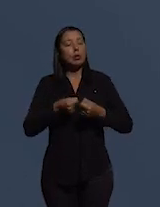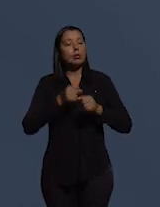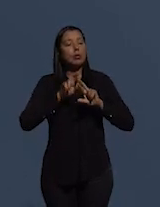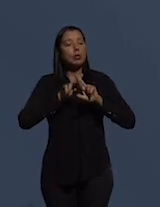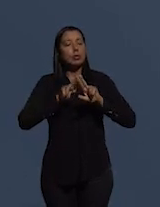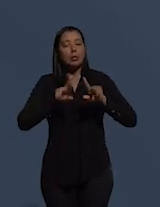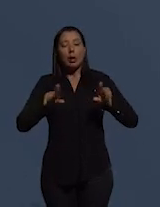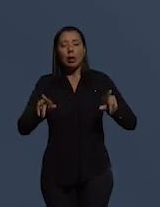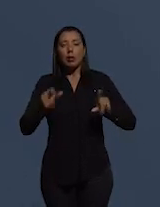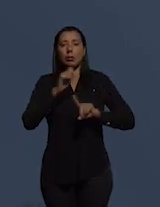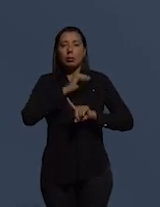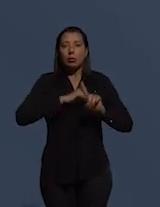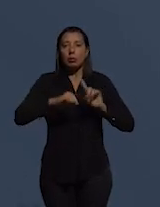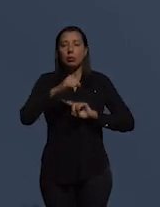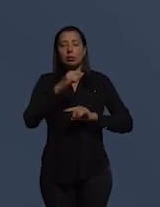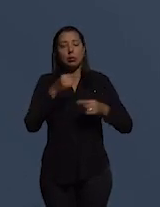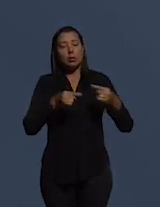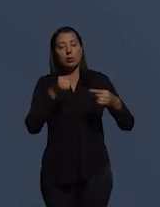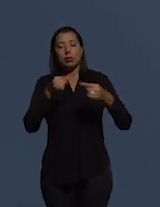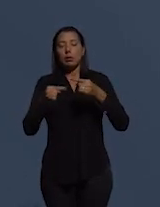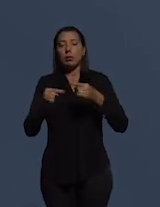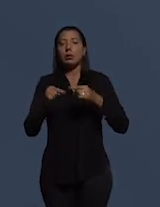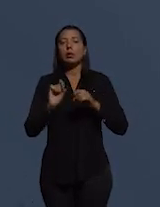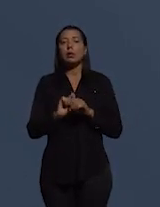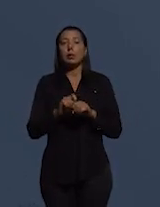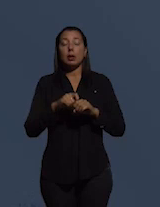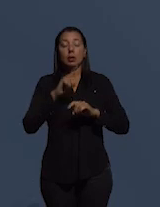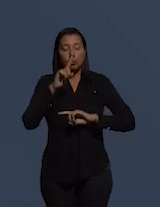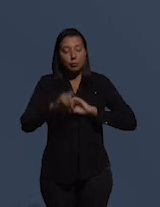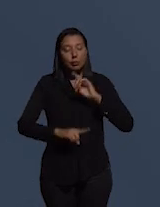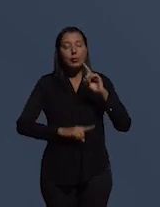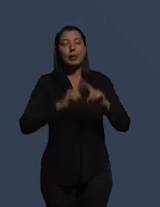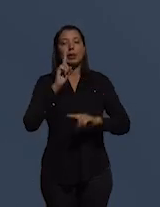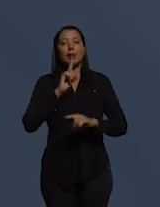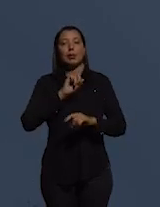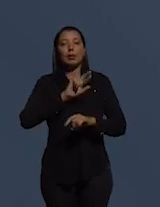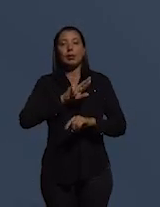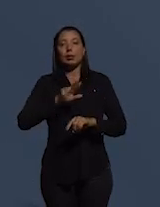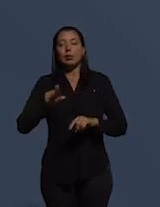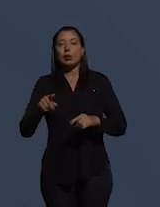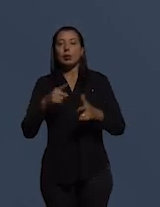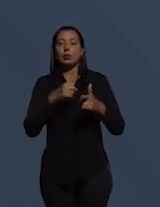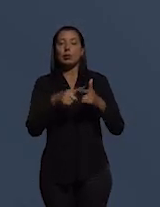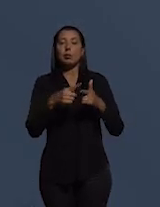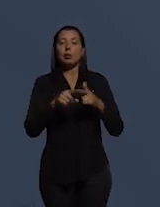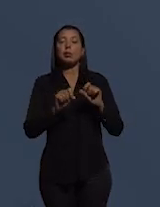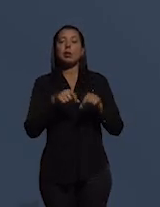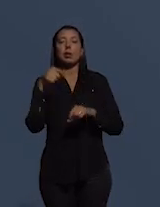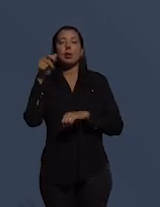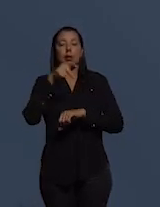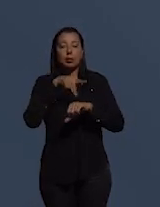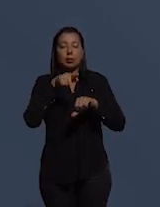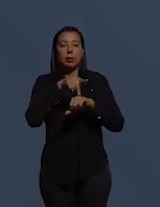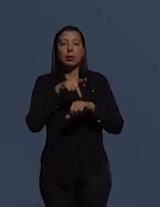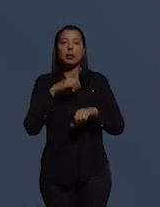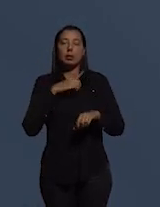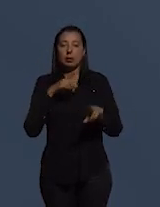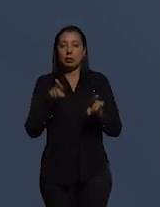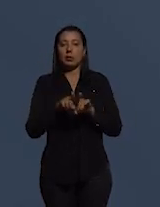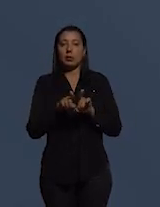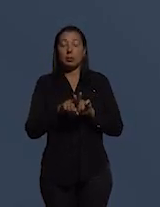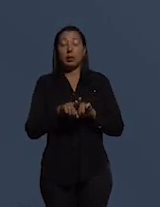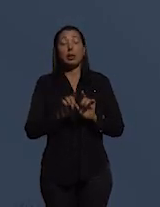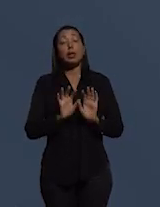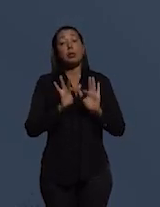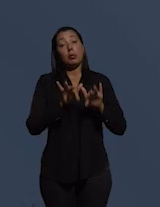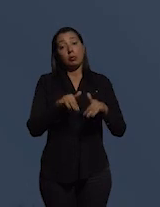atores sociais e políticos para a superação das múltiplas crises que o país atravessa. E, por